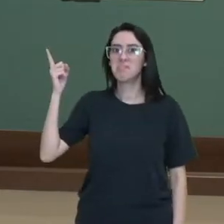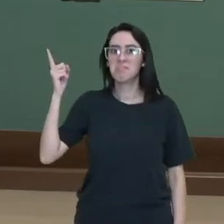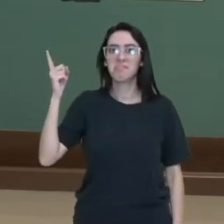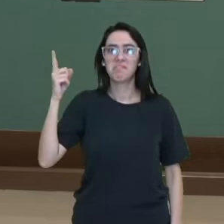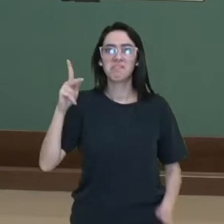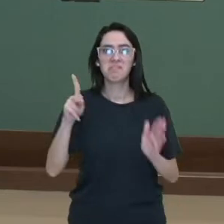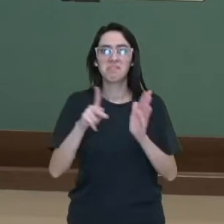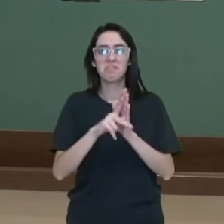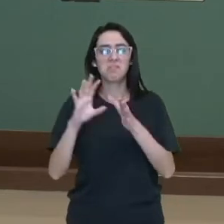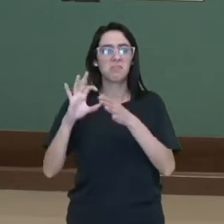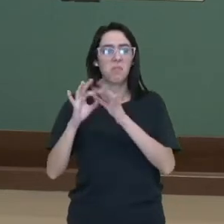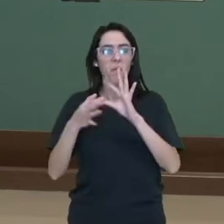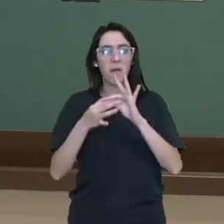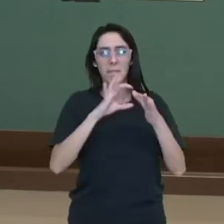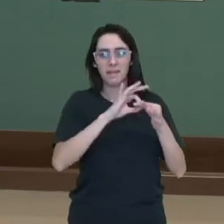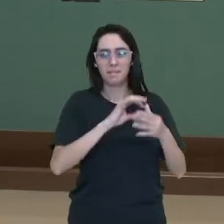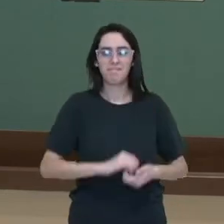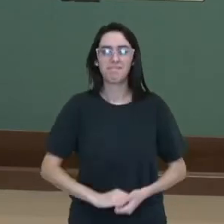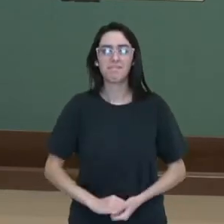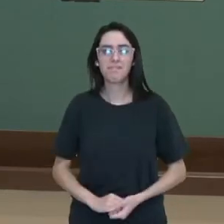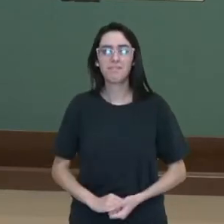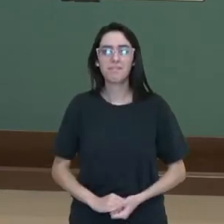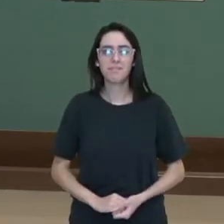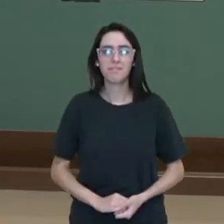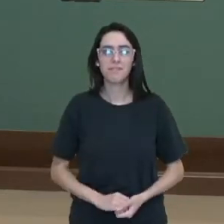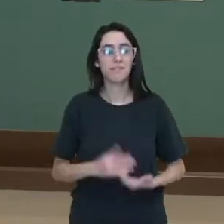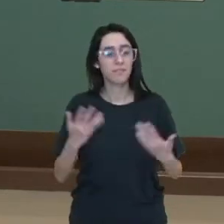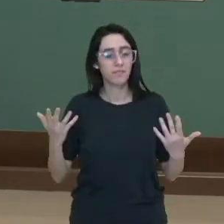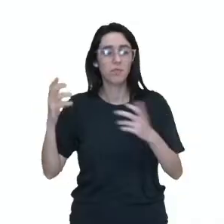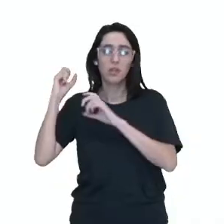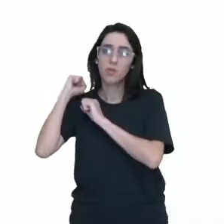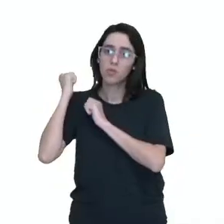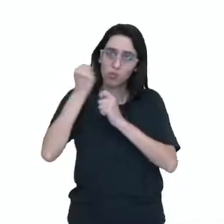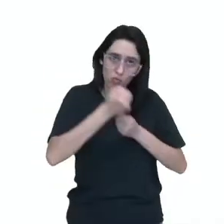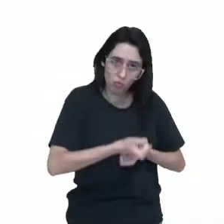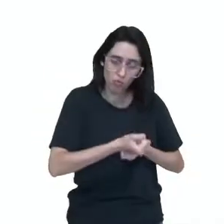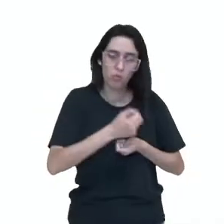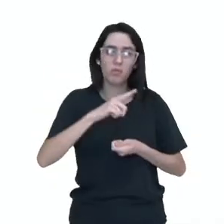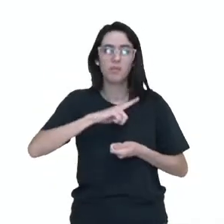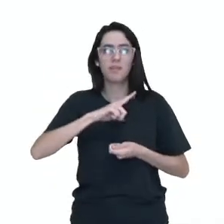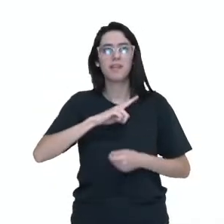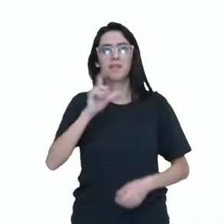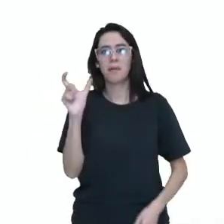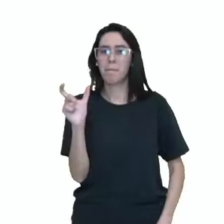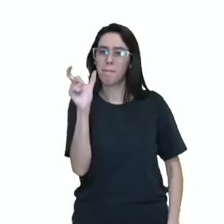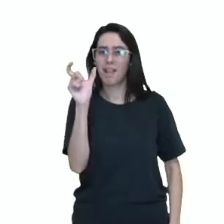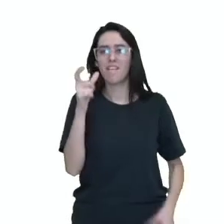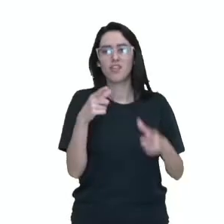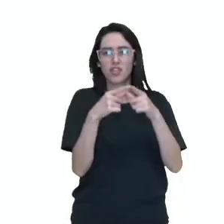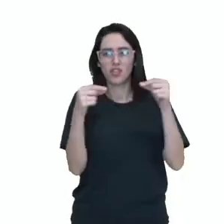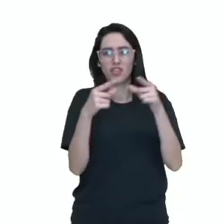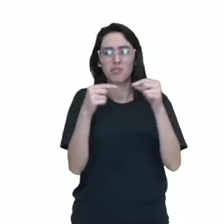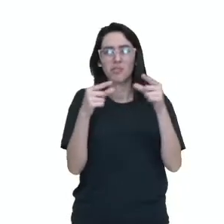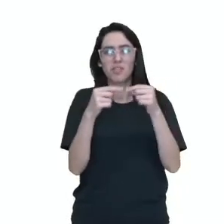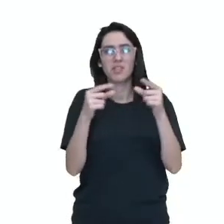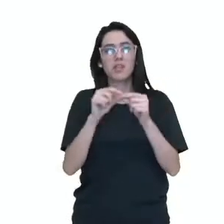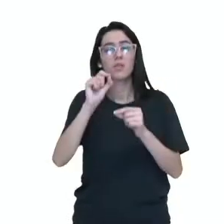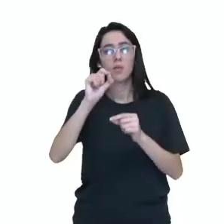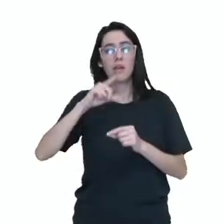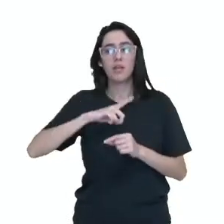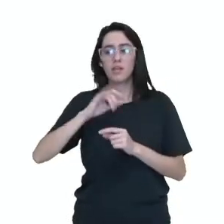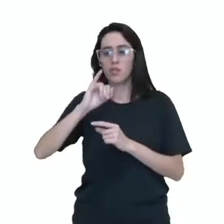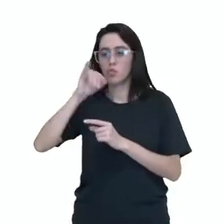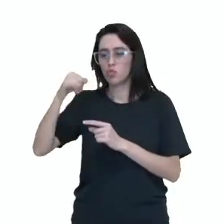praticados na Olimpíada. O judô, no japonês, o termo judô é formado por duas